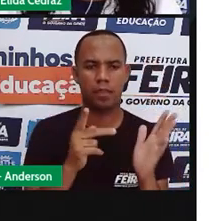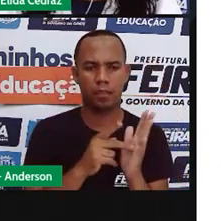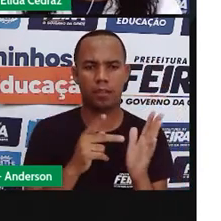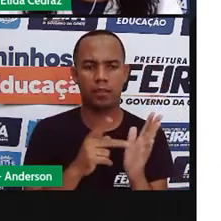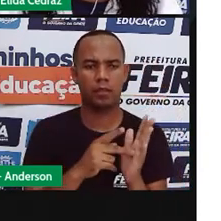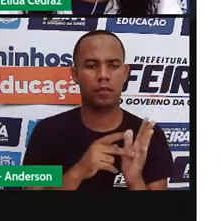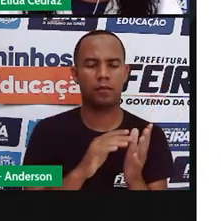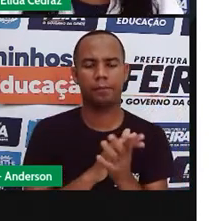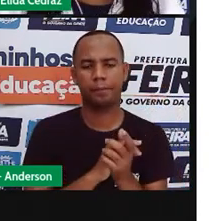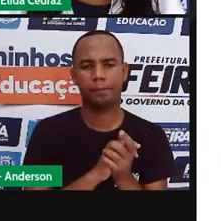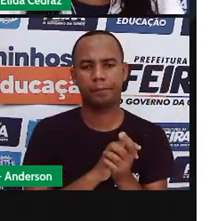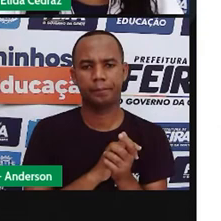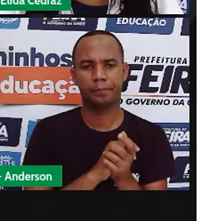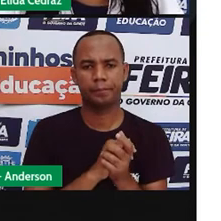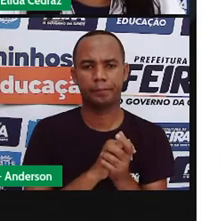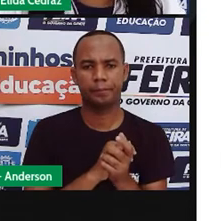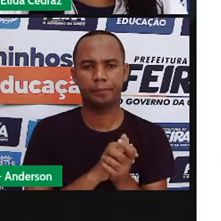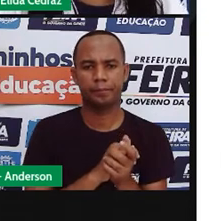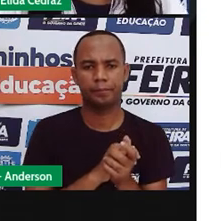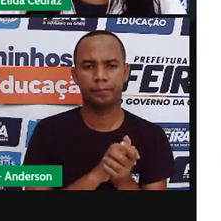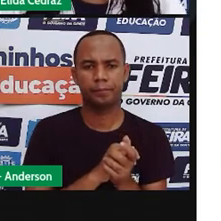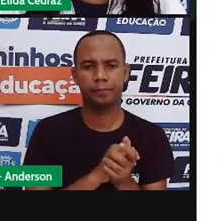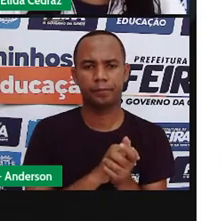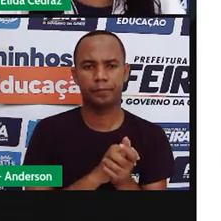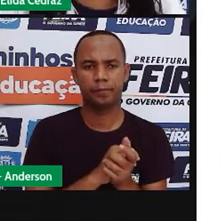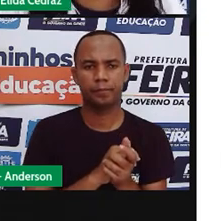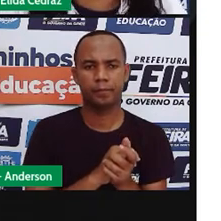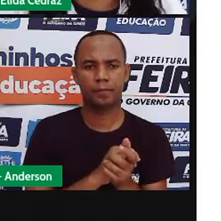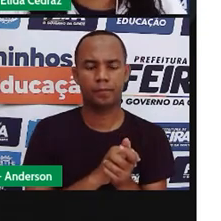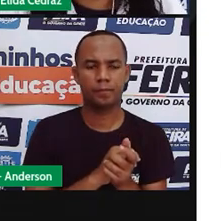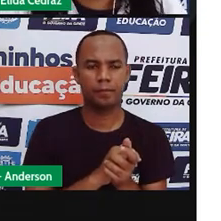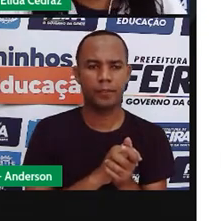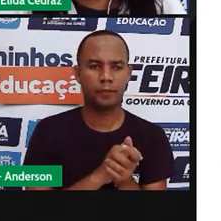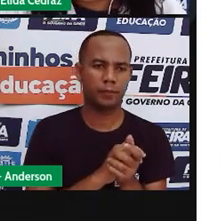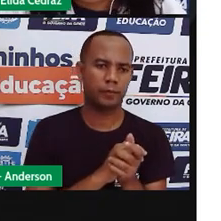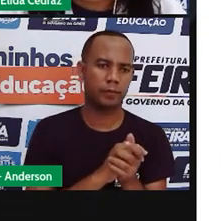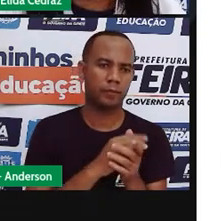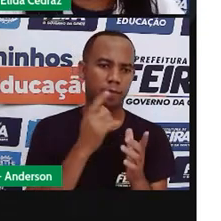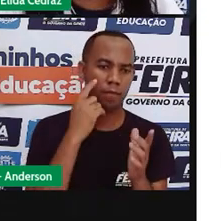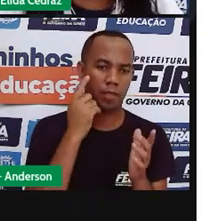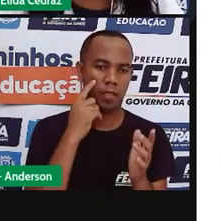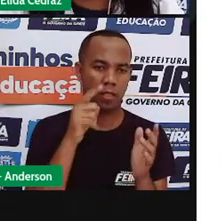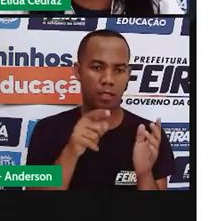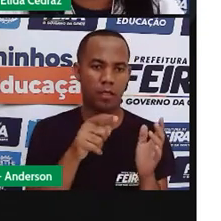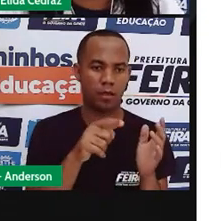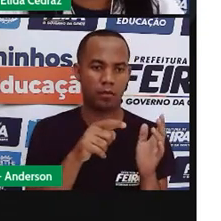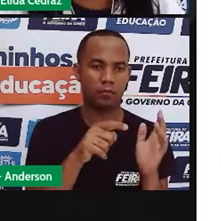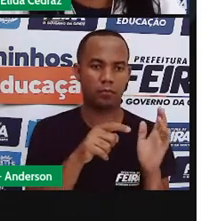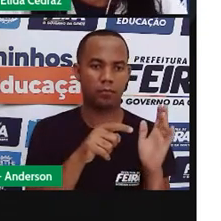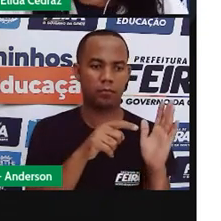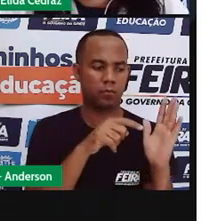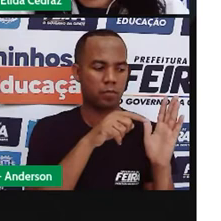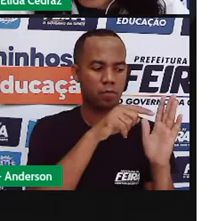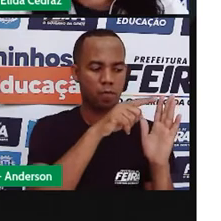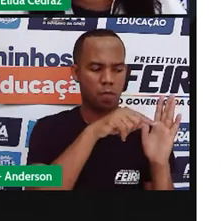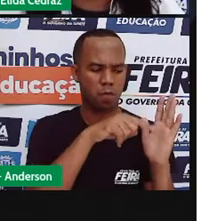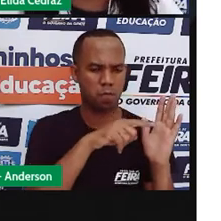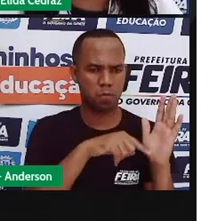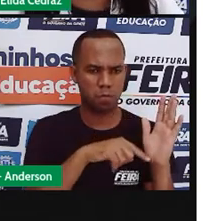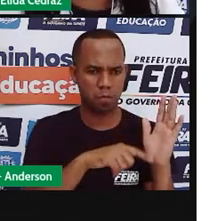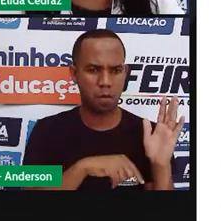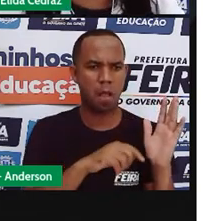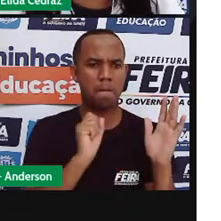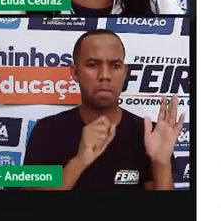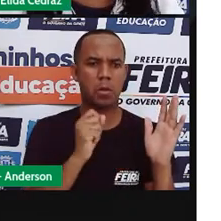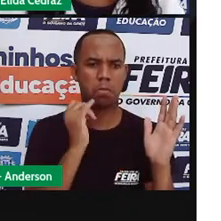imparcial para a gente os blogs nós podemos comentar iguais de outros então